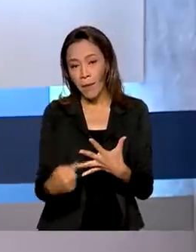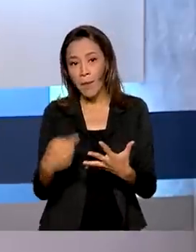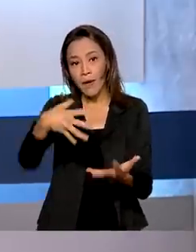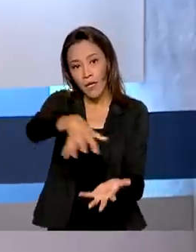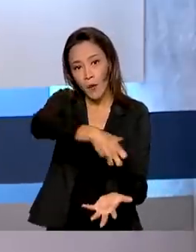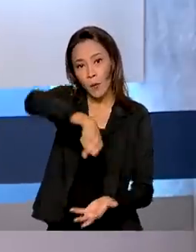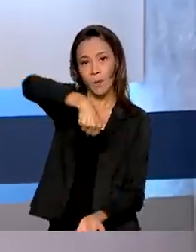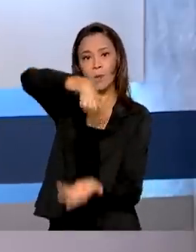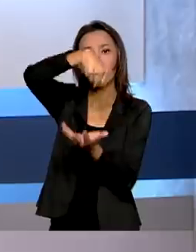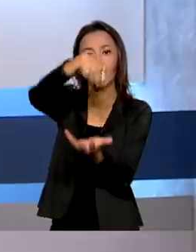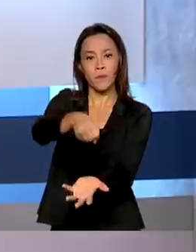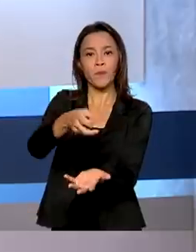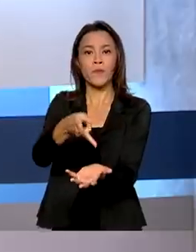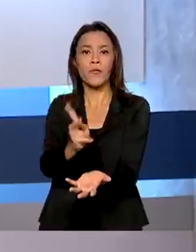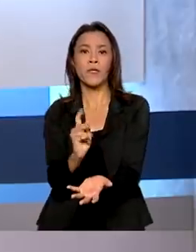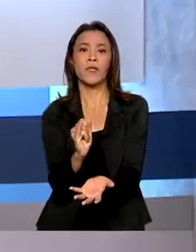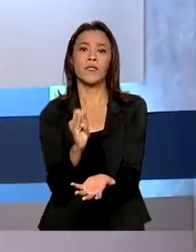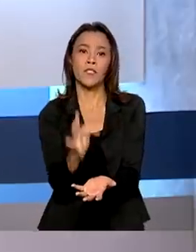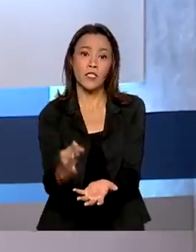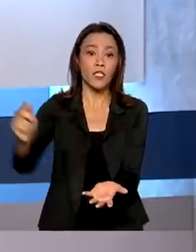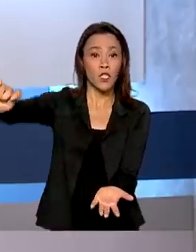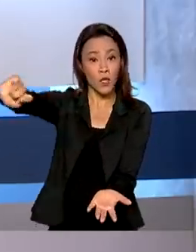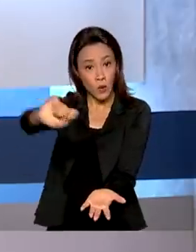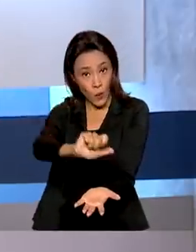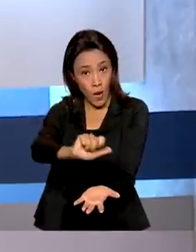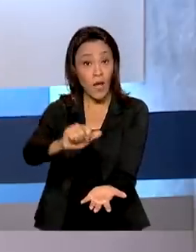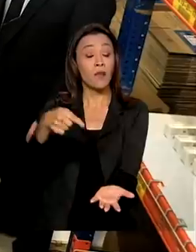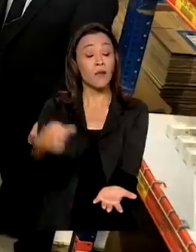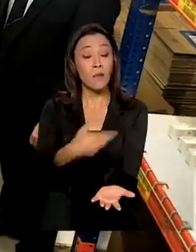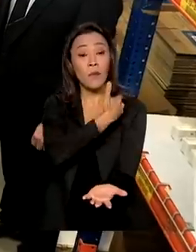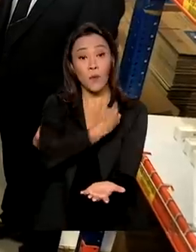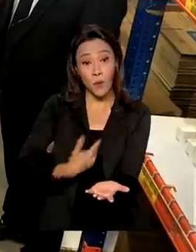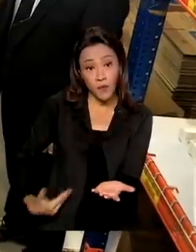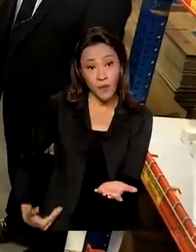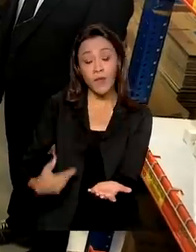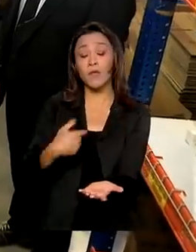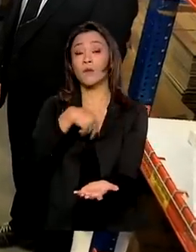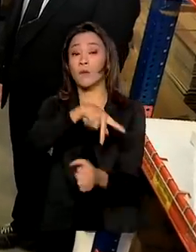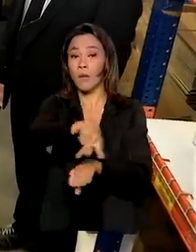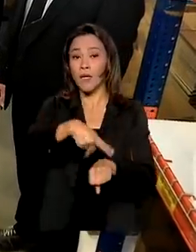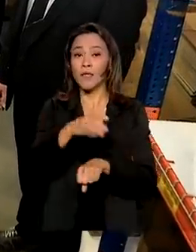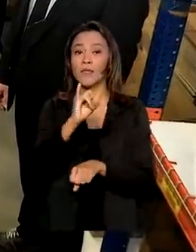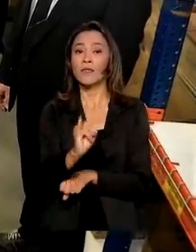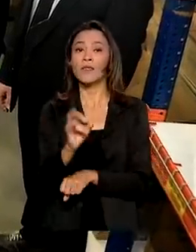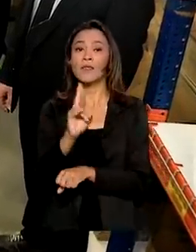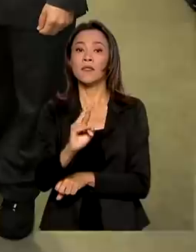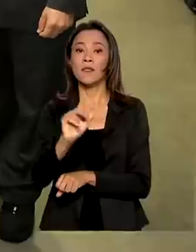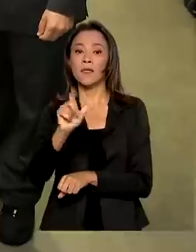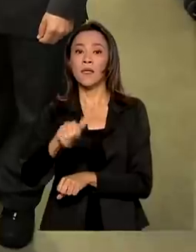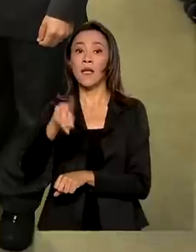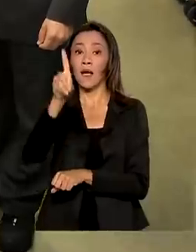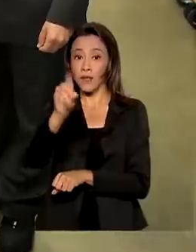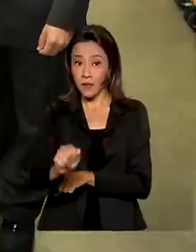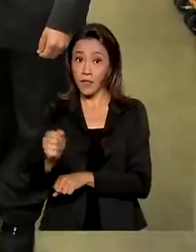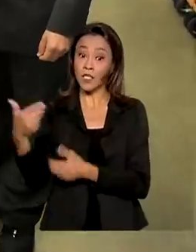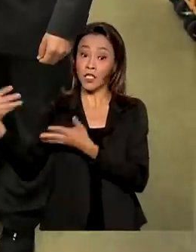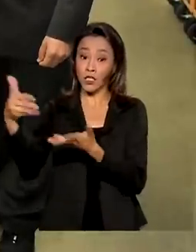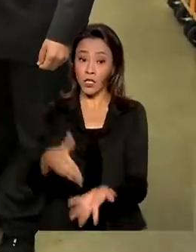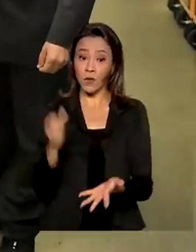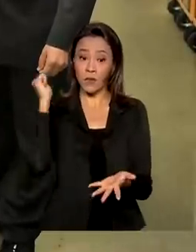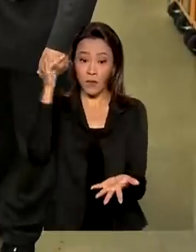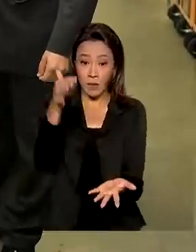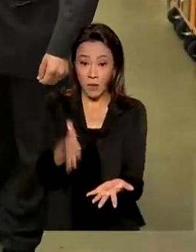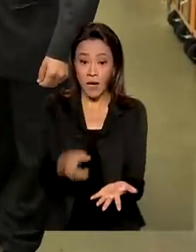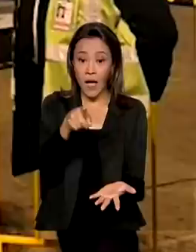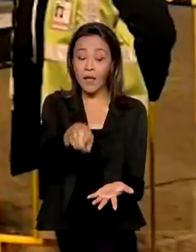intubação doados pelo governo da Irlanda. Os insumos chegaram na madrugada desta terça-feira no aeroporto de Guarulhos, em